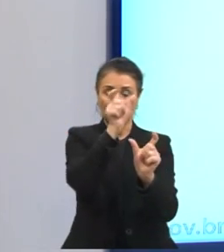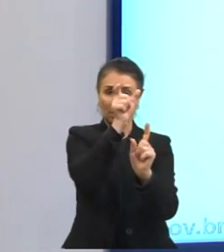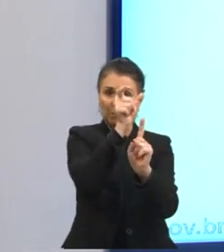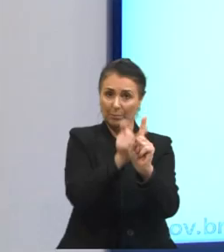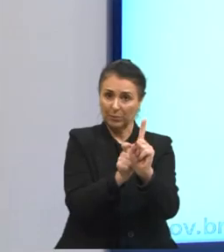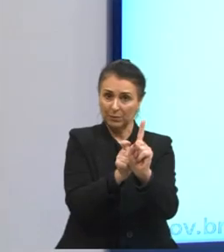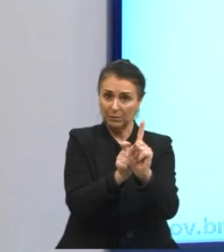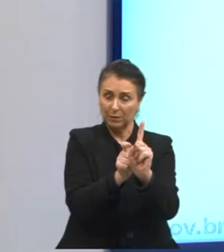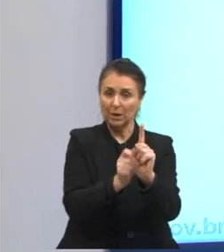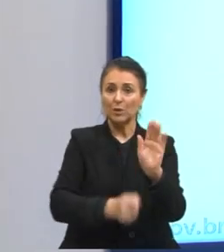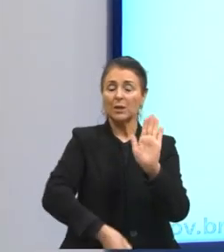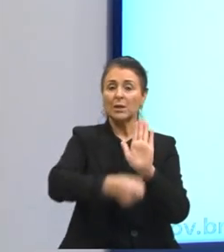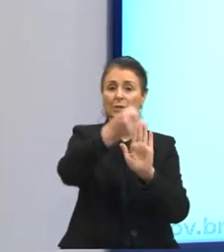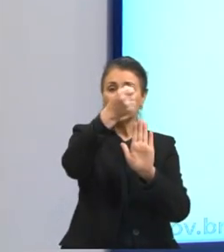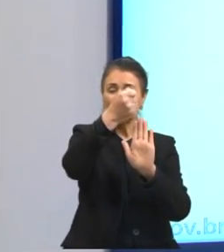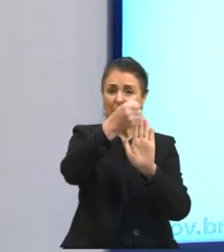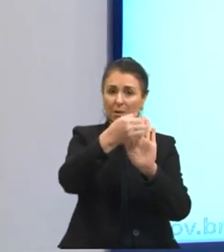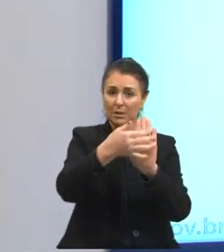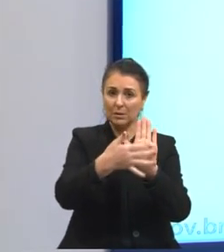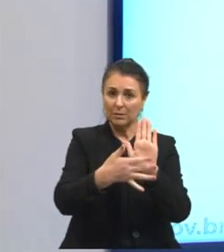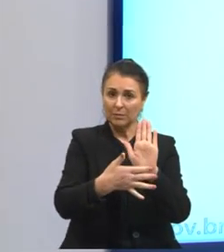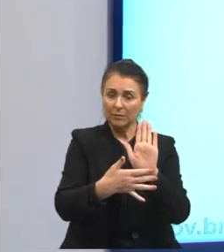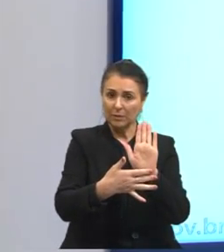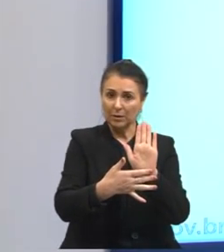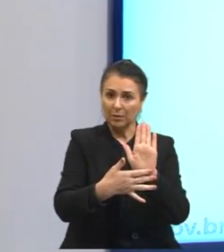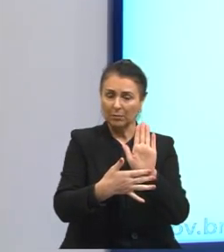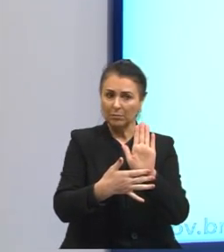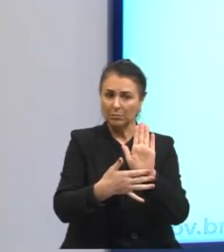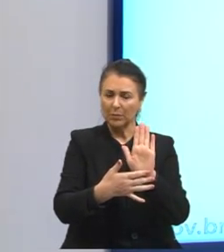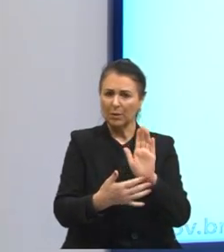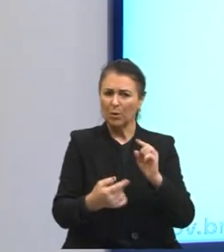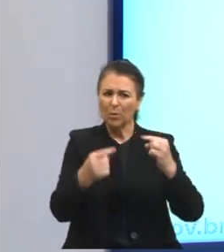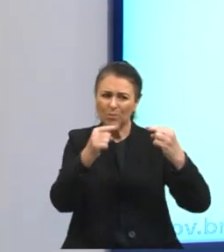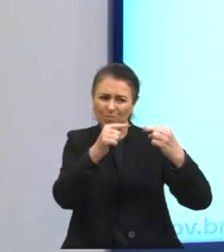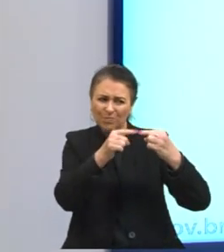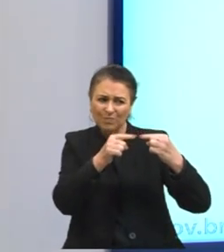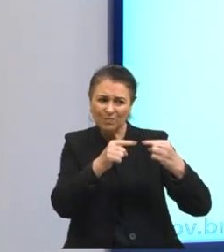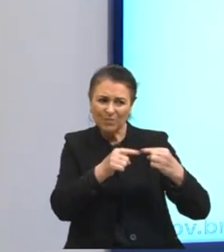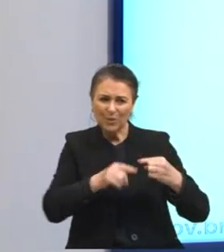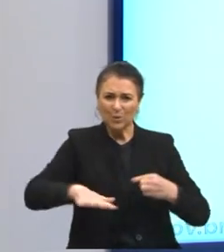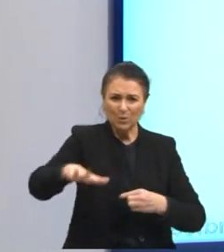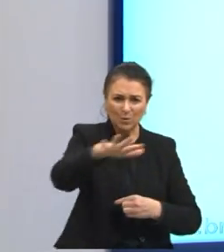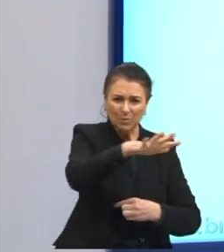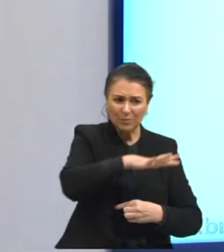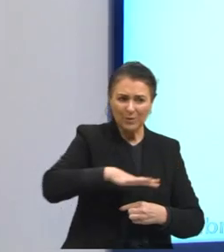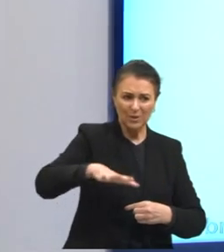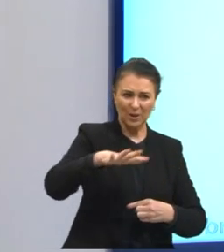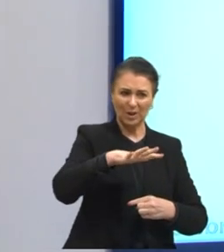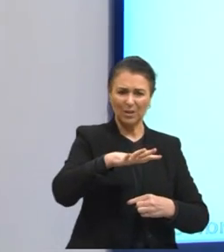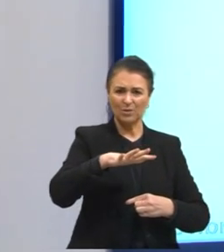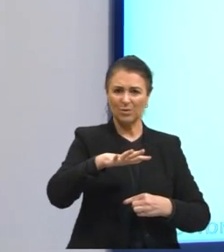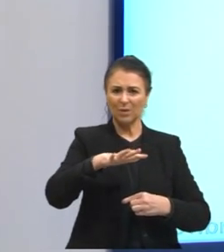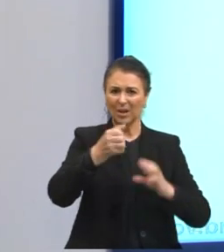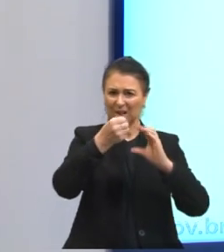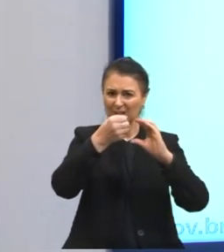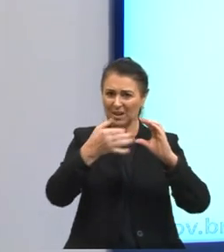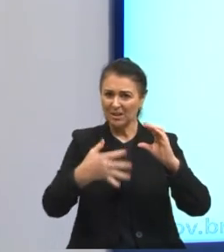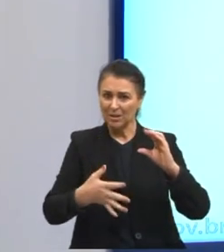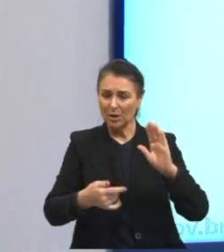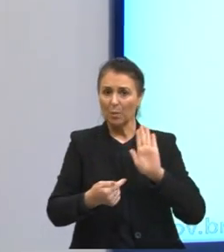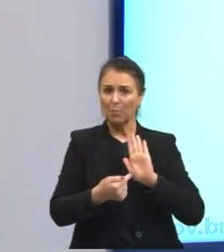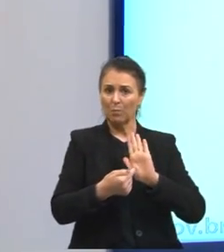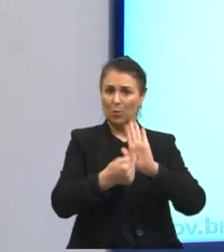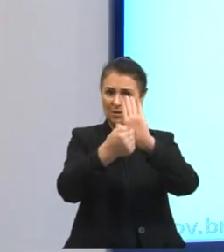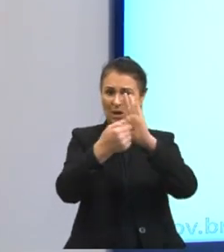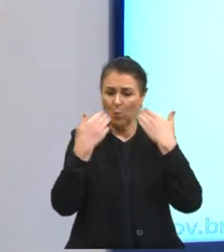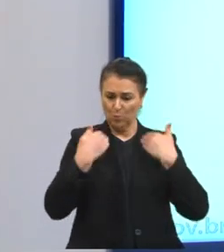De descrever a objetificação do ambiente? expor a anacronia da